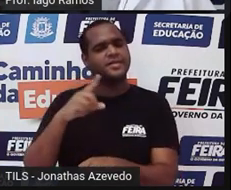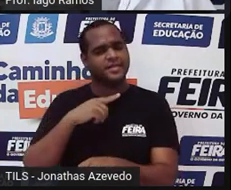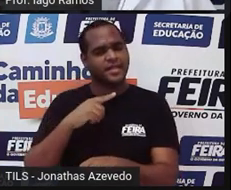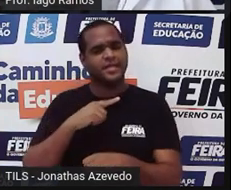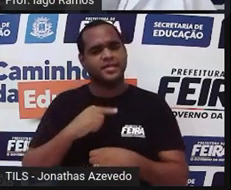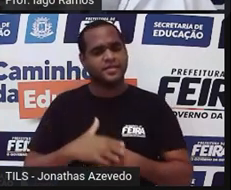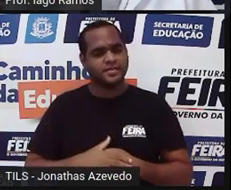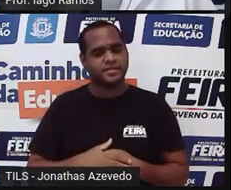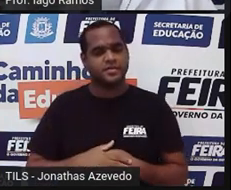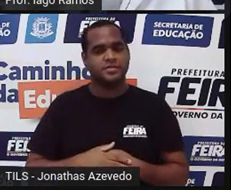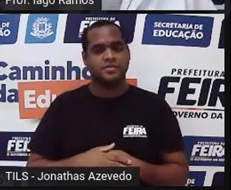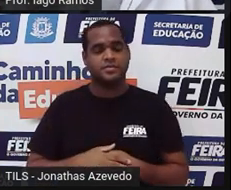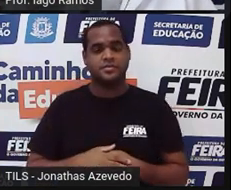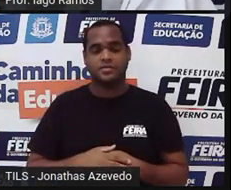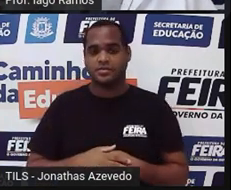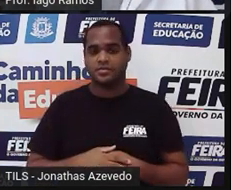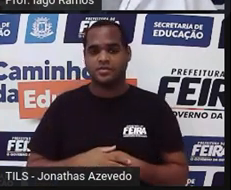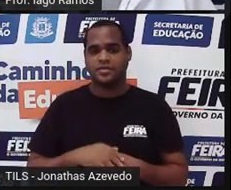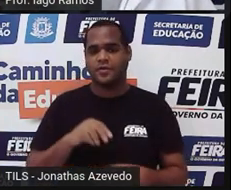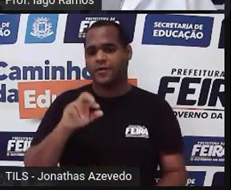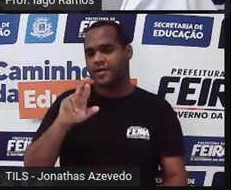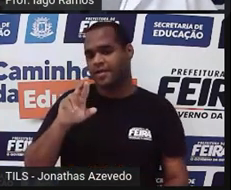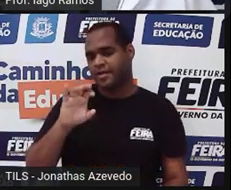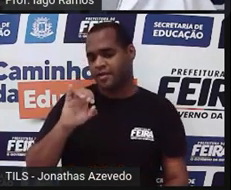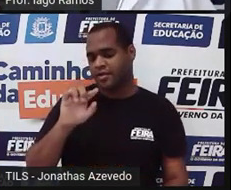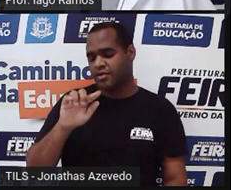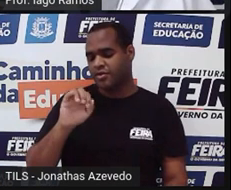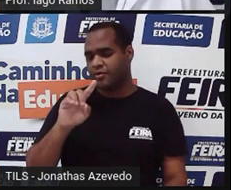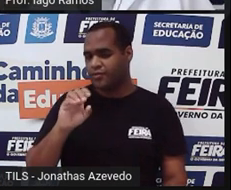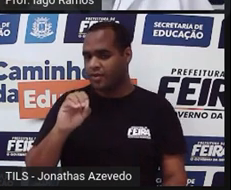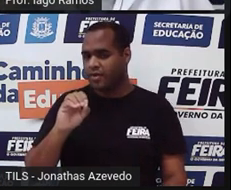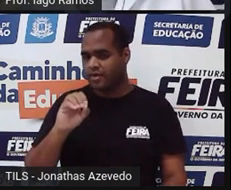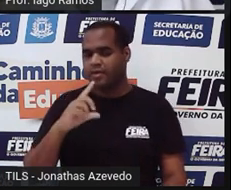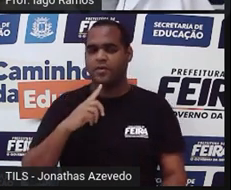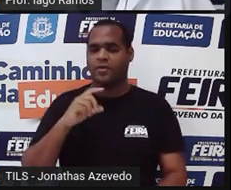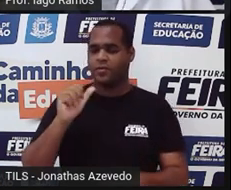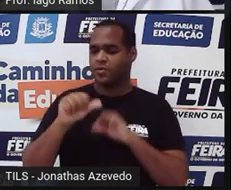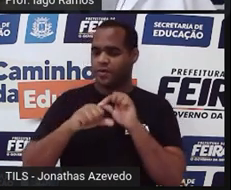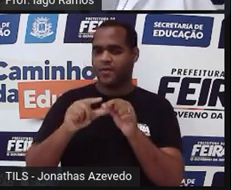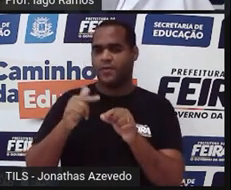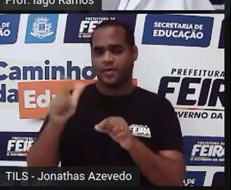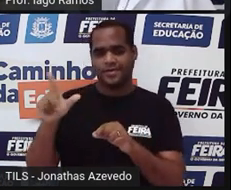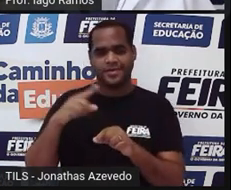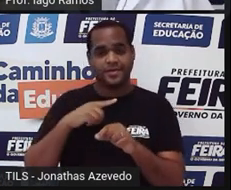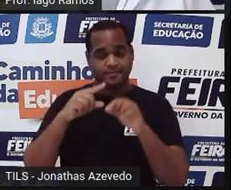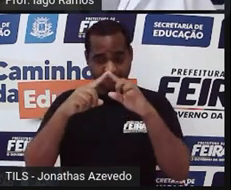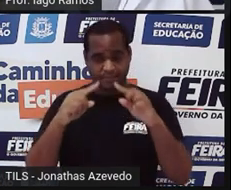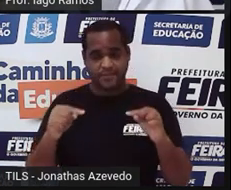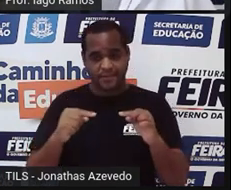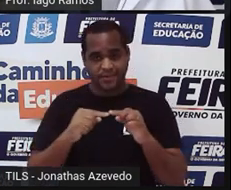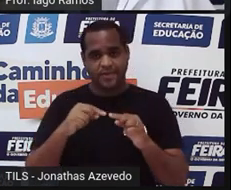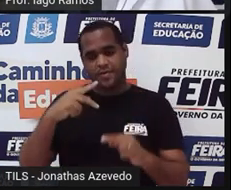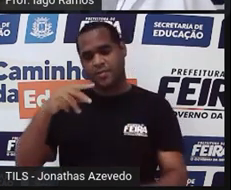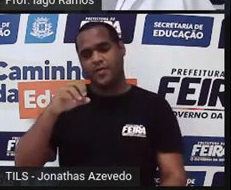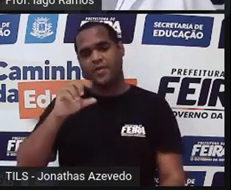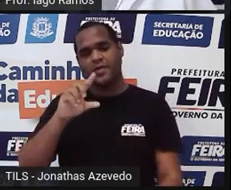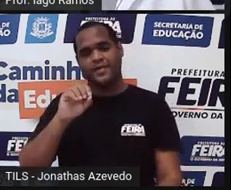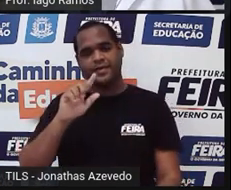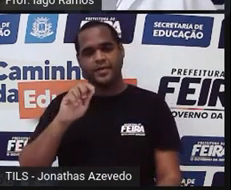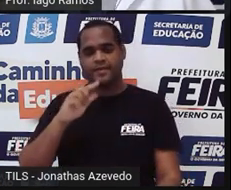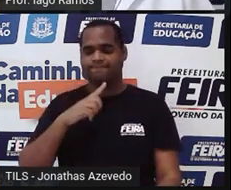vou ler de novo, só que eu vou trocar o rígido por outra palavra. Olha só, o triângulo é o polígono mais